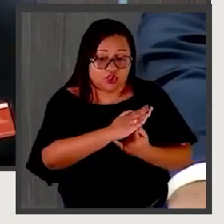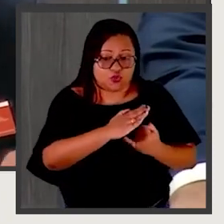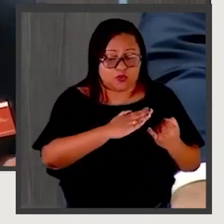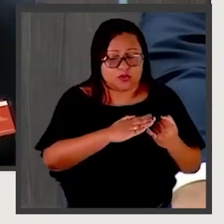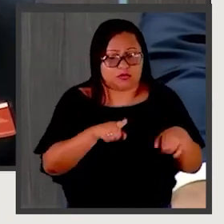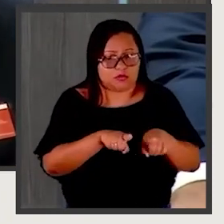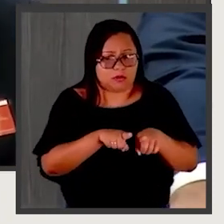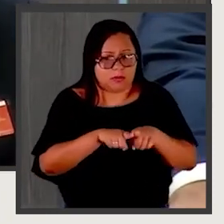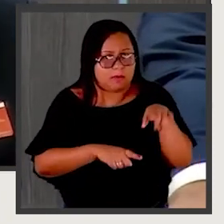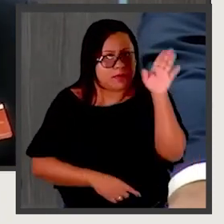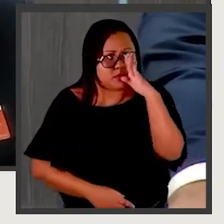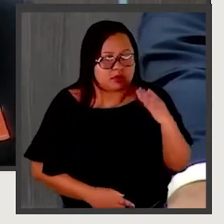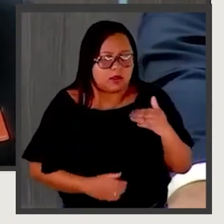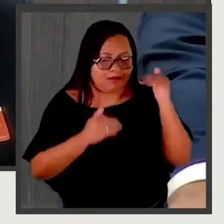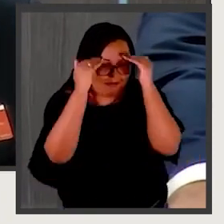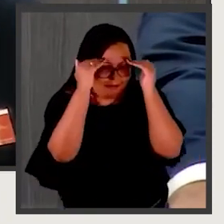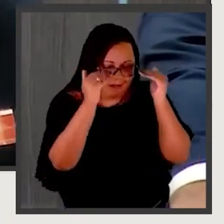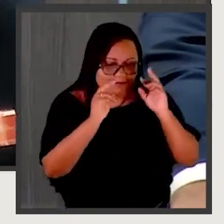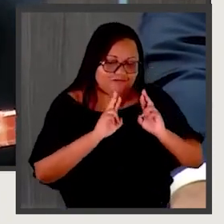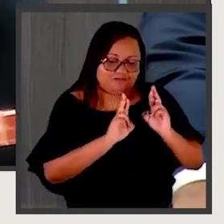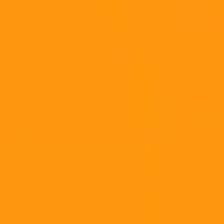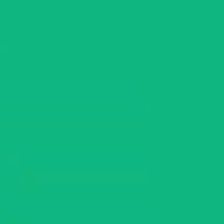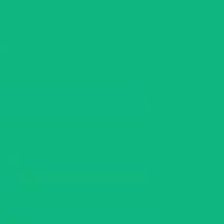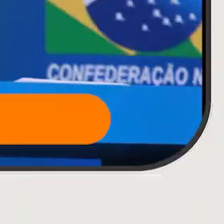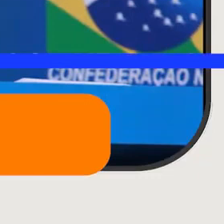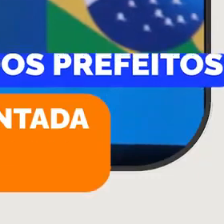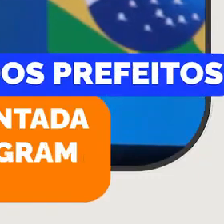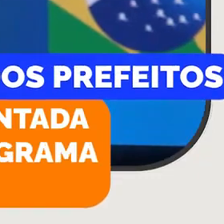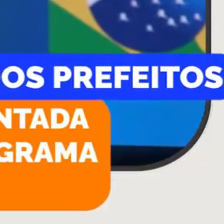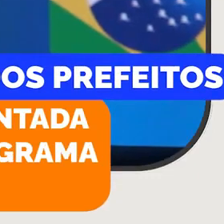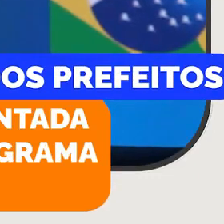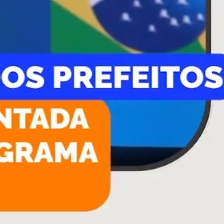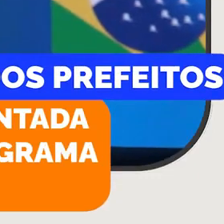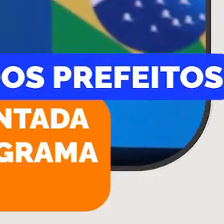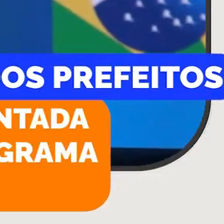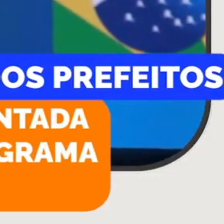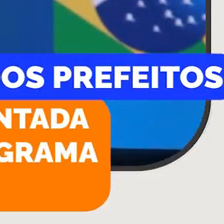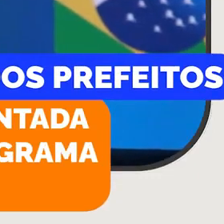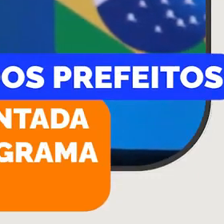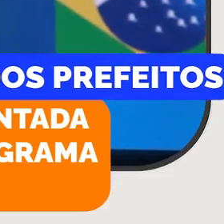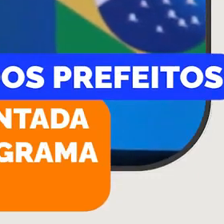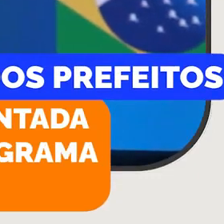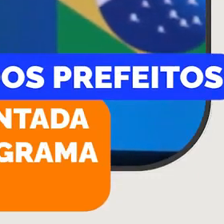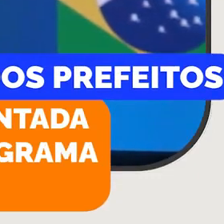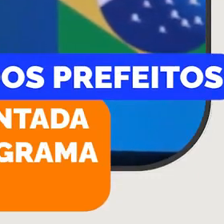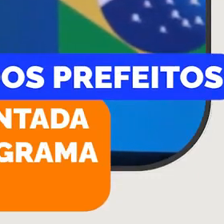respeitarmos as instituições brasileiras. Música